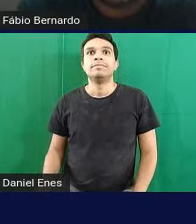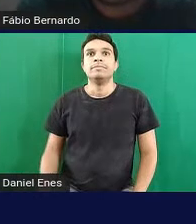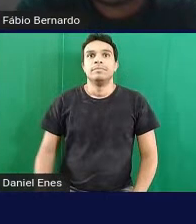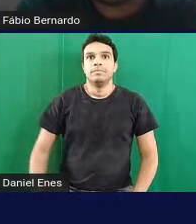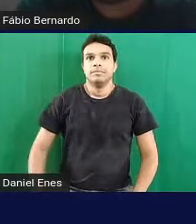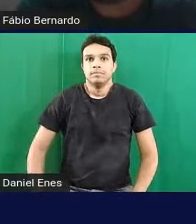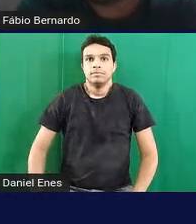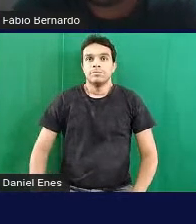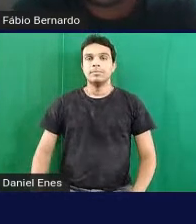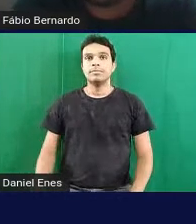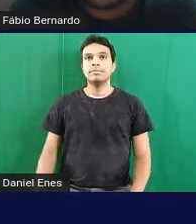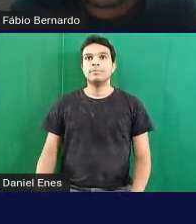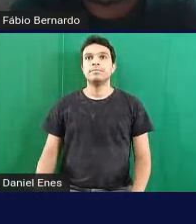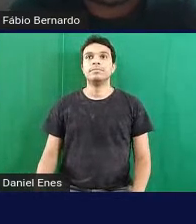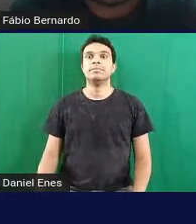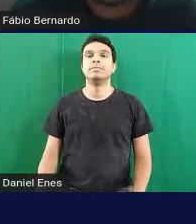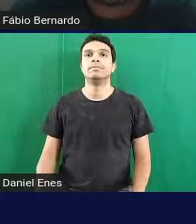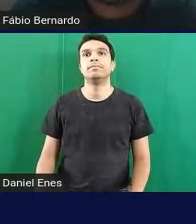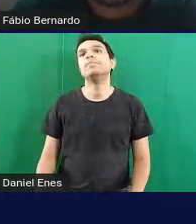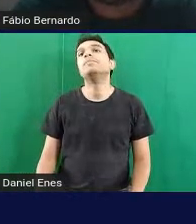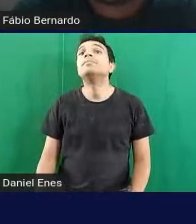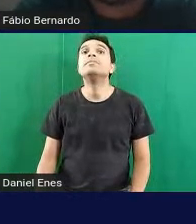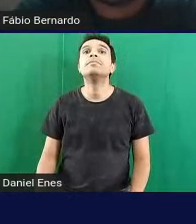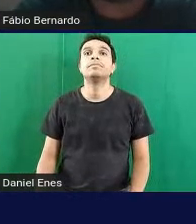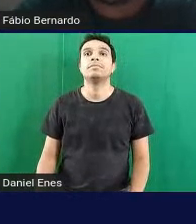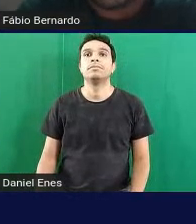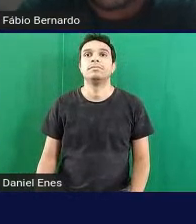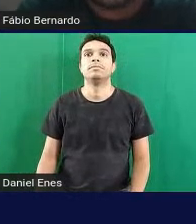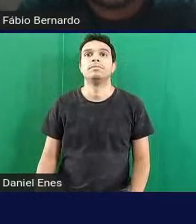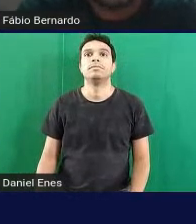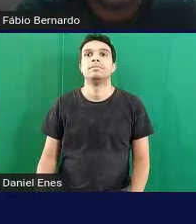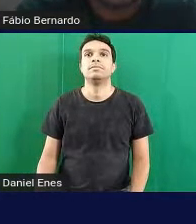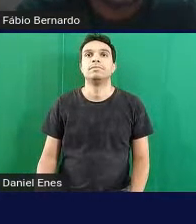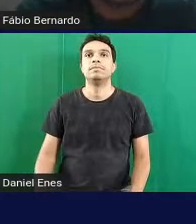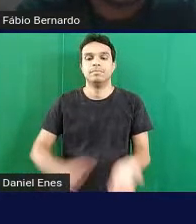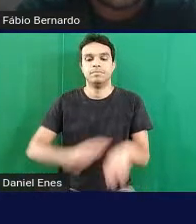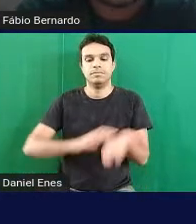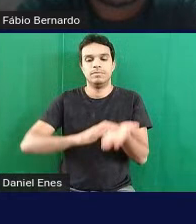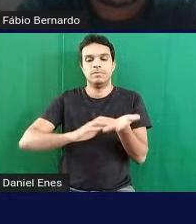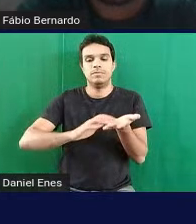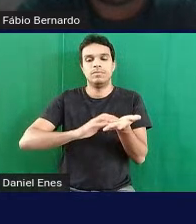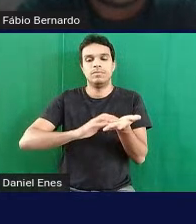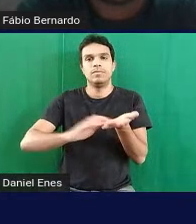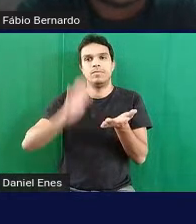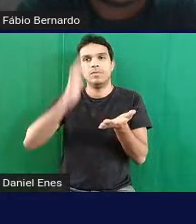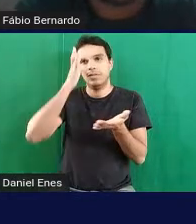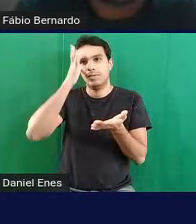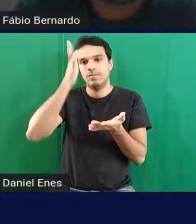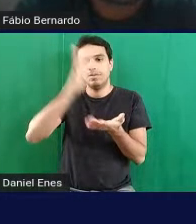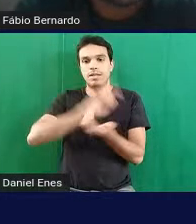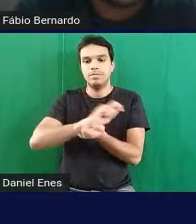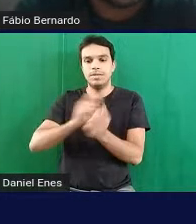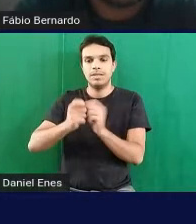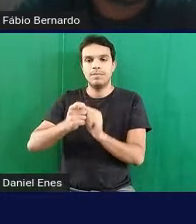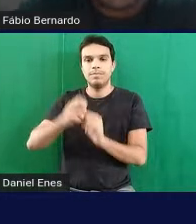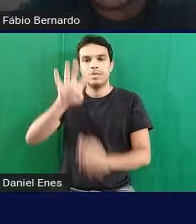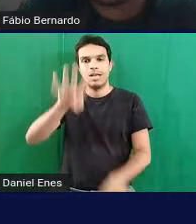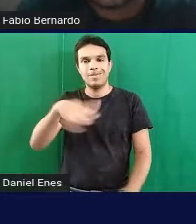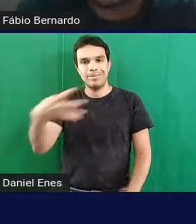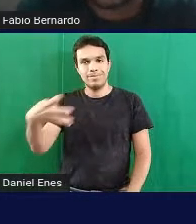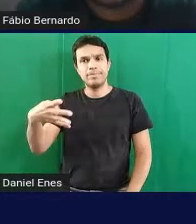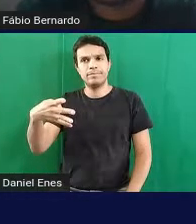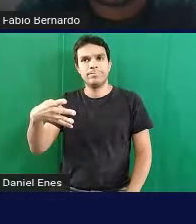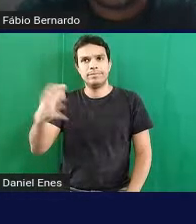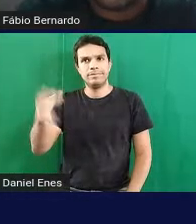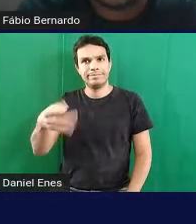bom aí também usei o braile fácil para a gente fazer a adaptação de uma tabela certo na verdade aqui é um